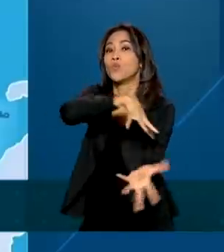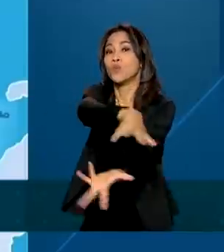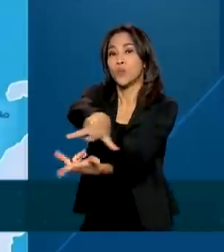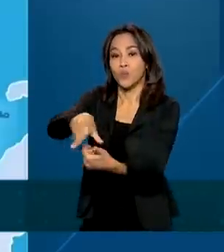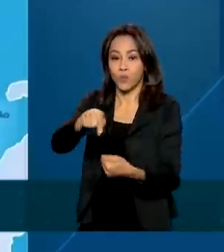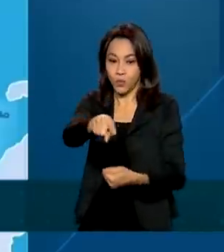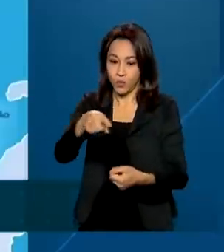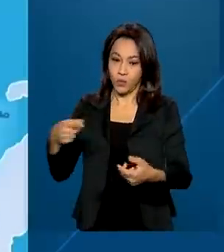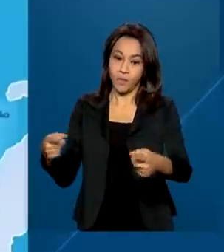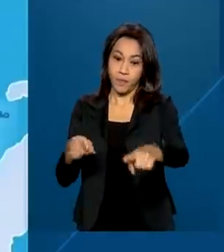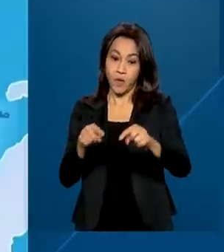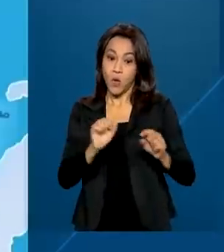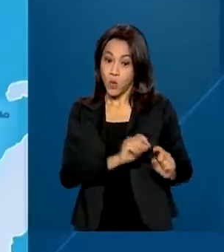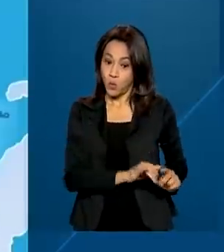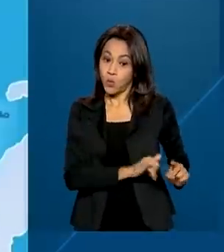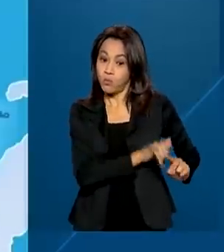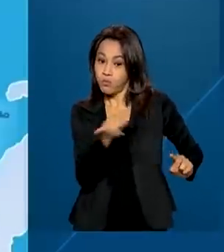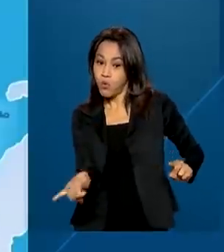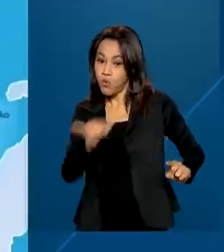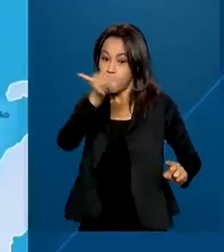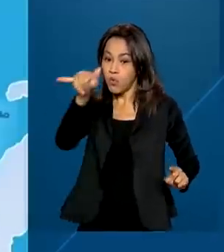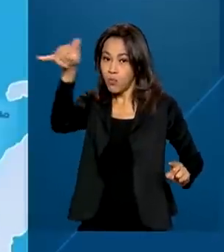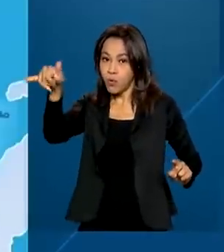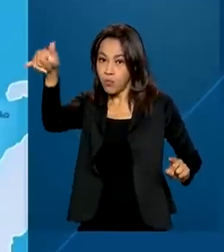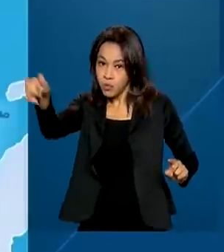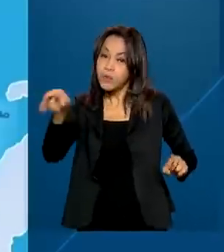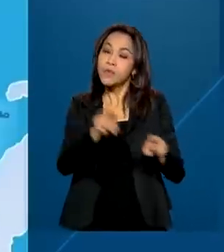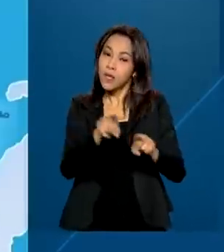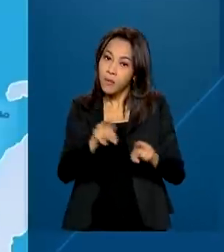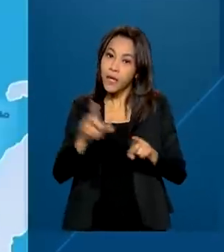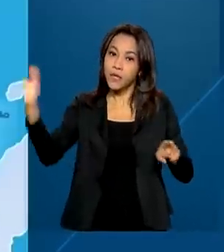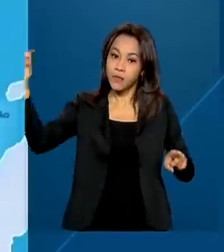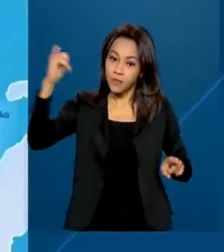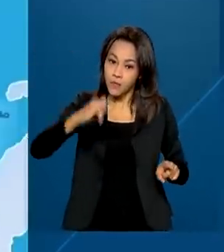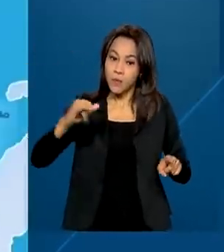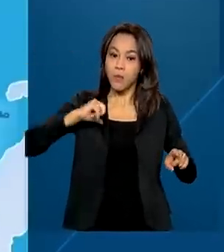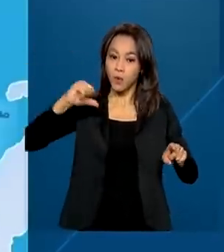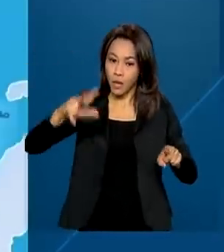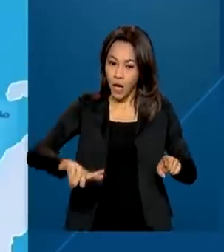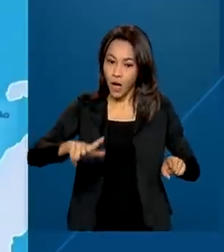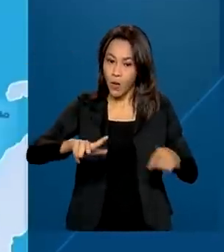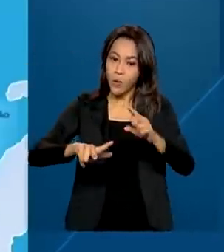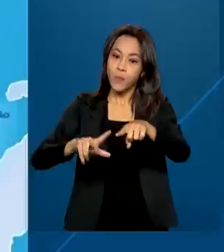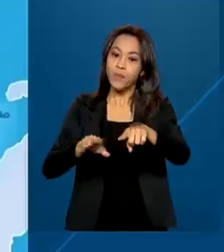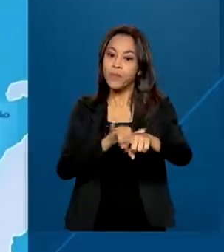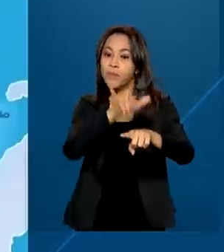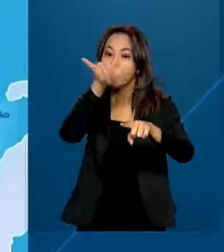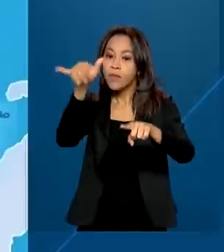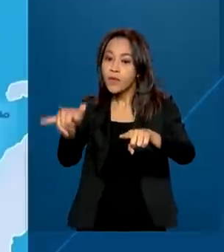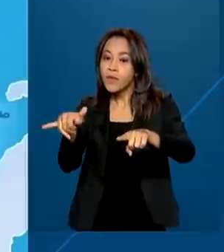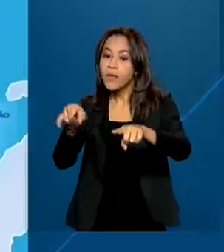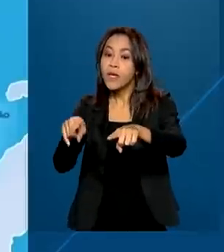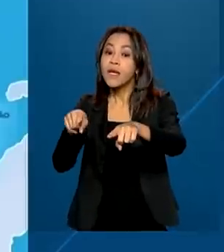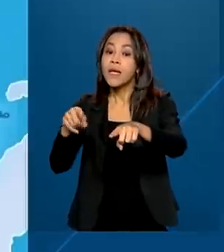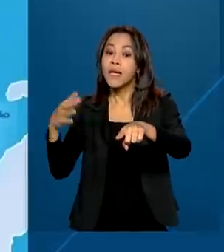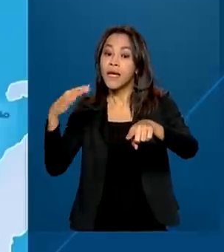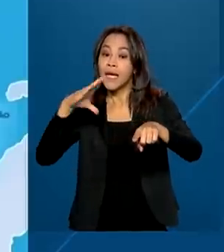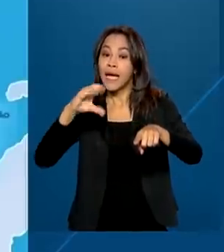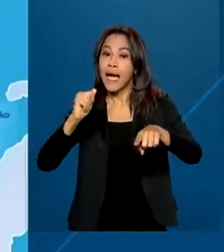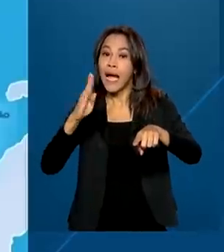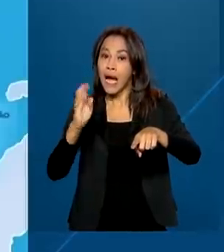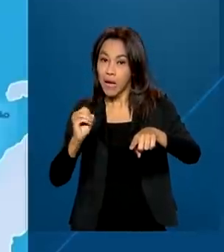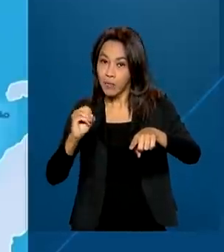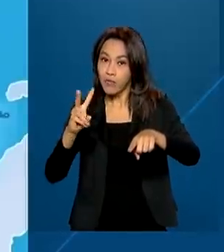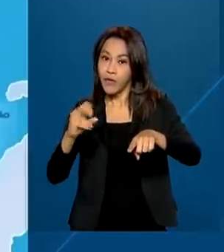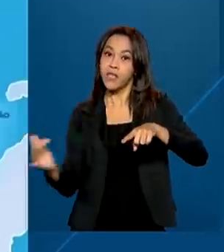percurso de ida, no de volta, haverá paradas técnicas em Lisboa, Portugal, Ilha do Sal, em Cabo Verde e no